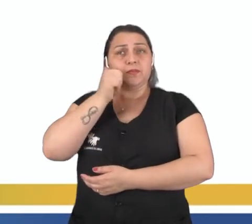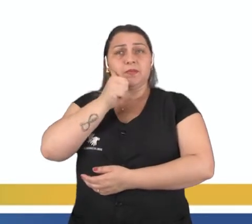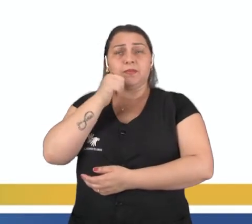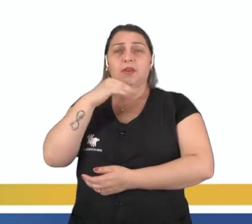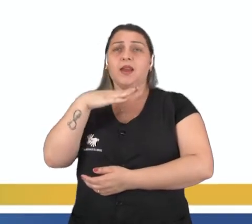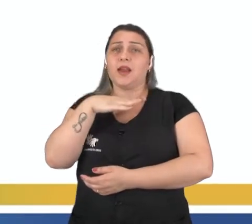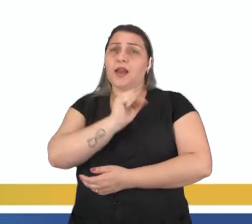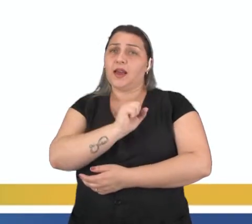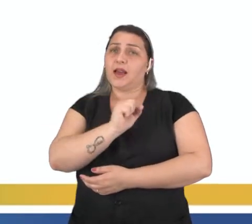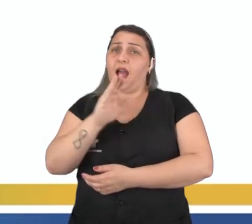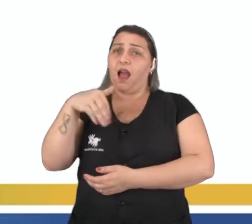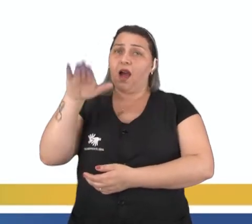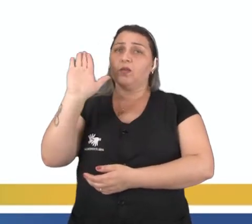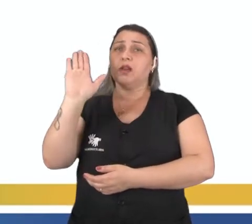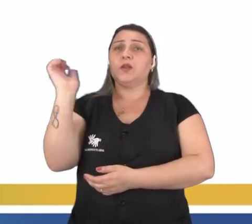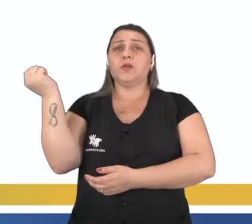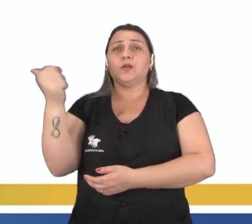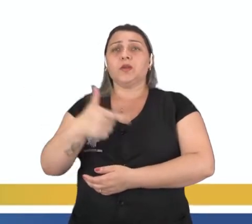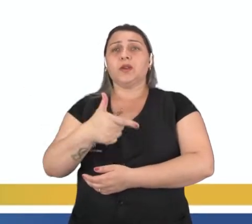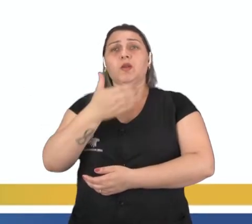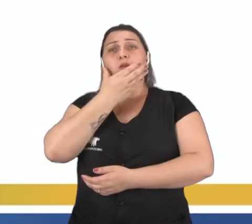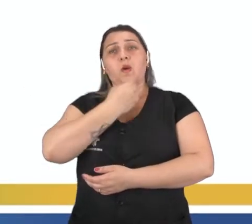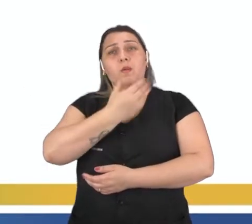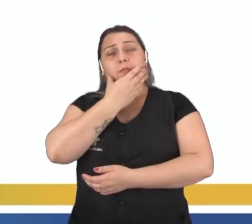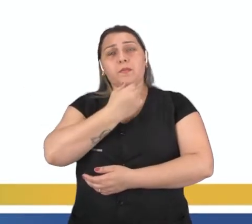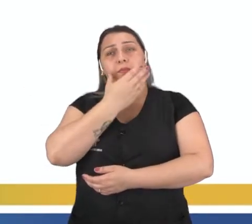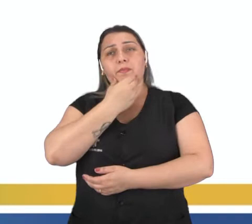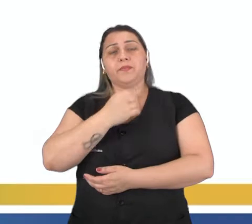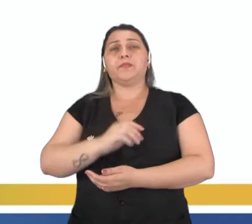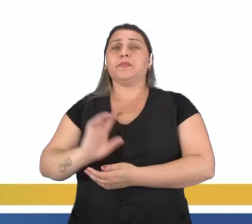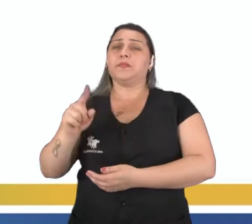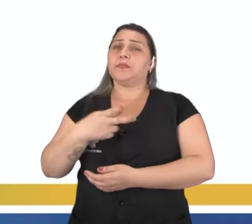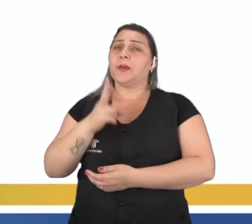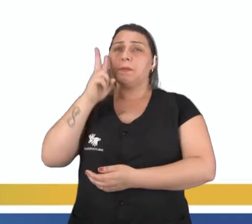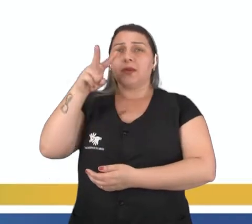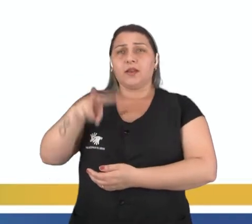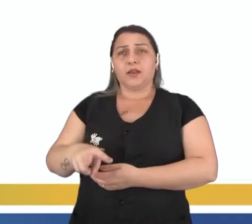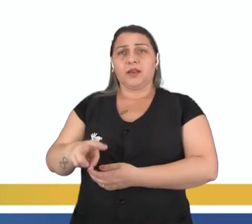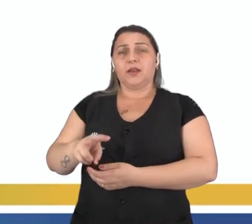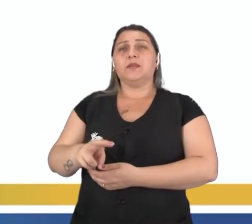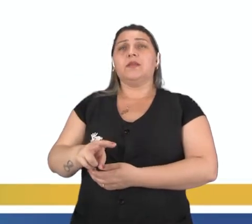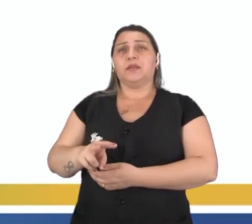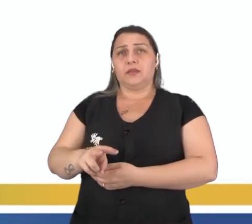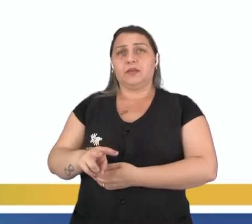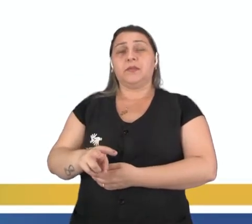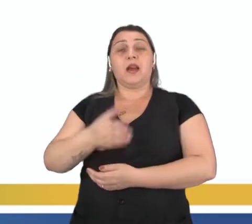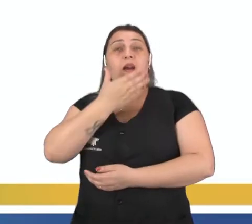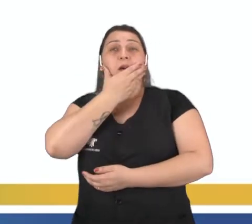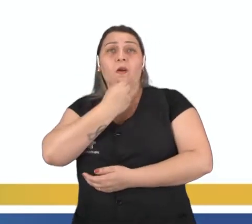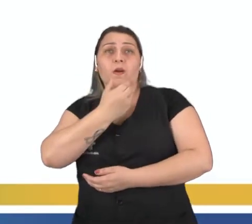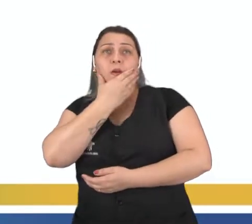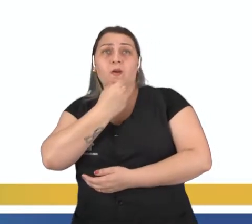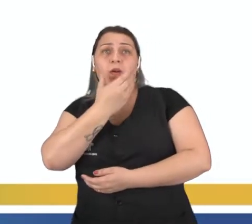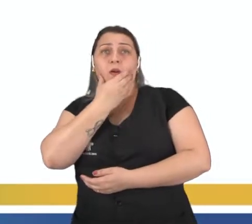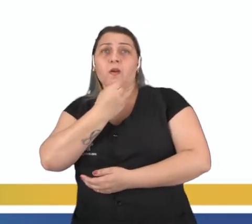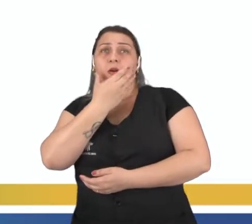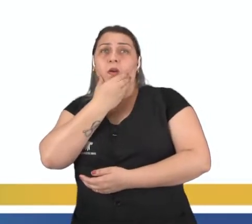ligeiramente mais alta que a dos homens, né? Então, a gente pode ver essa fórmulazinha para homens, que é a frequência